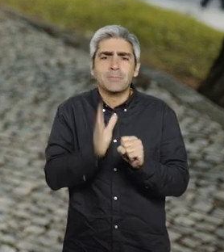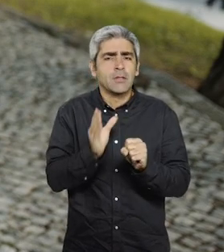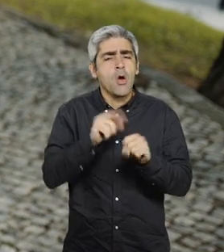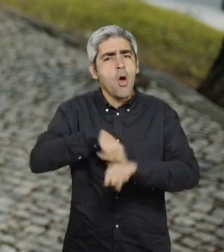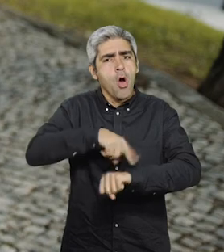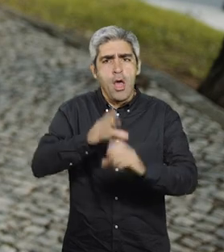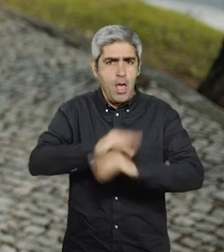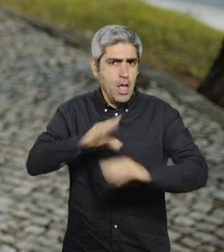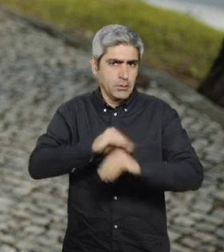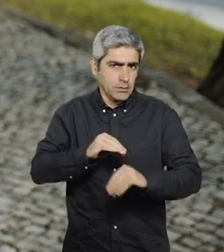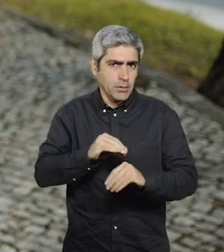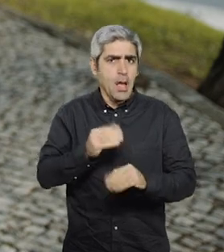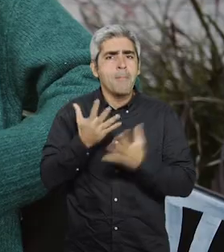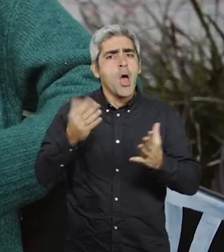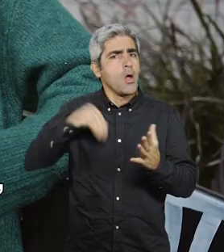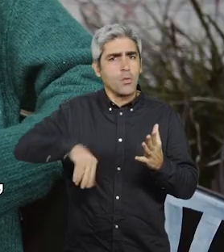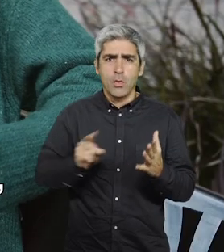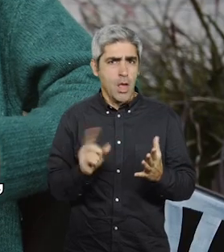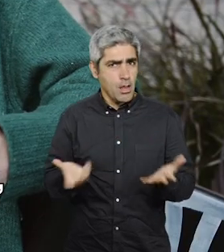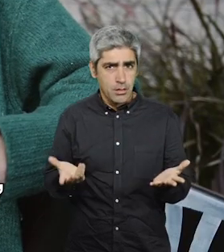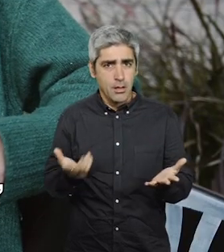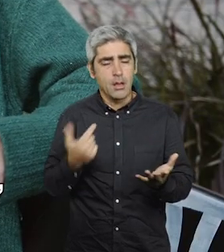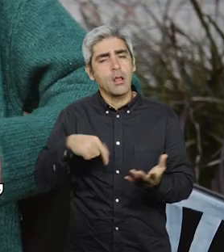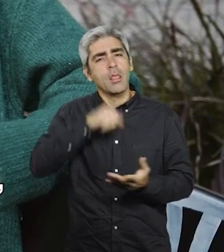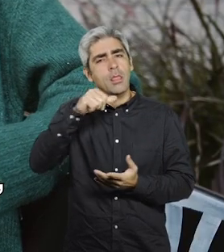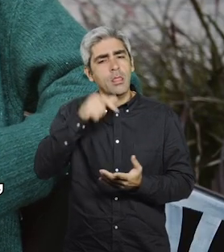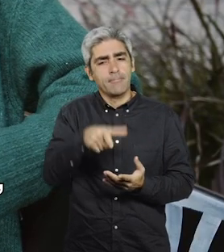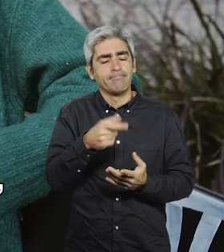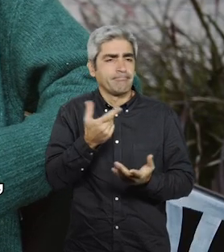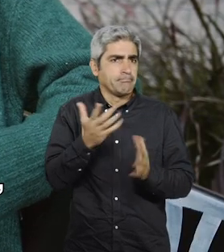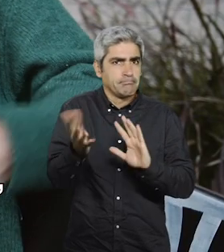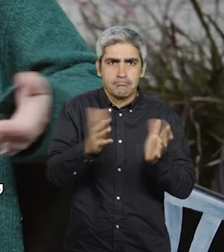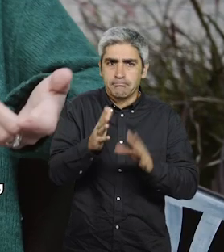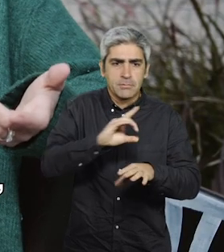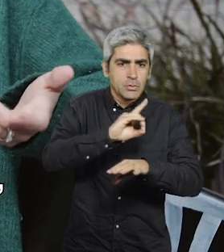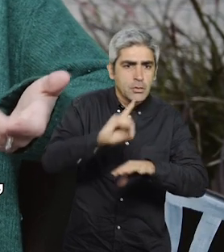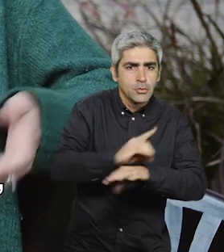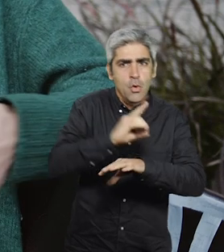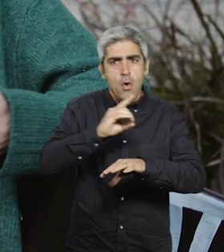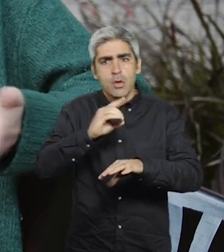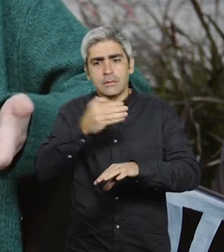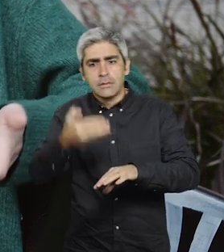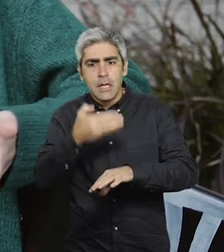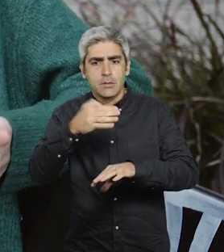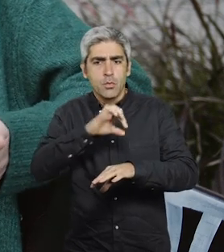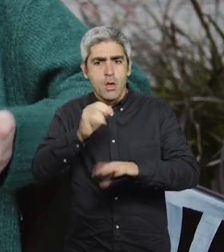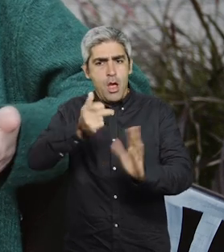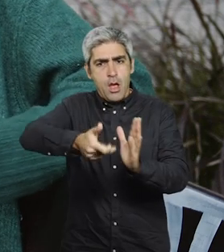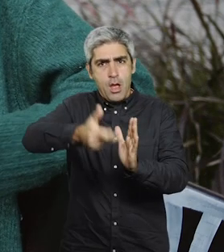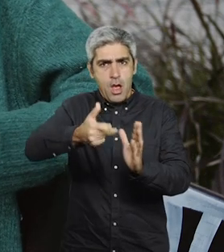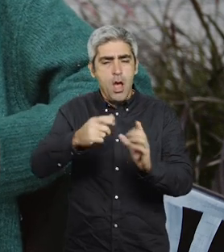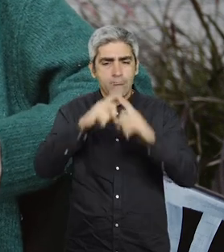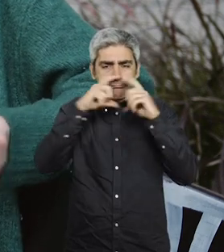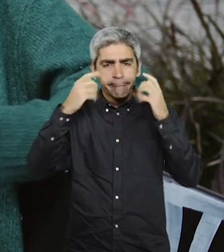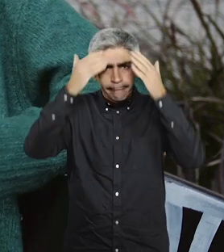horas extra, muitas delas não remuneradas. Muitas vezes tínhamos que ficar entre 6 horas lá dentro, 6, 7 horas lá dentro, sempre